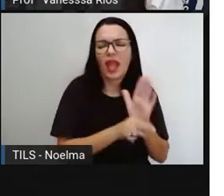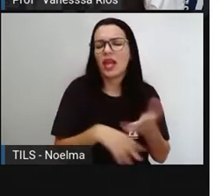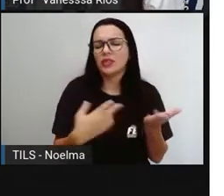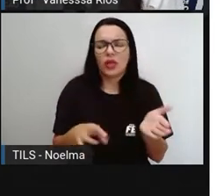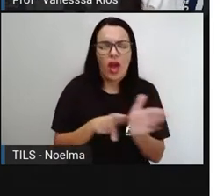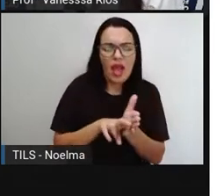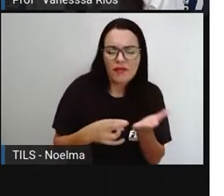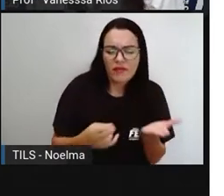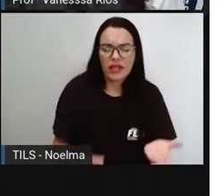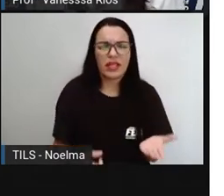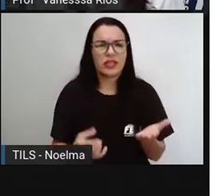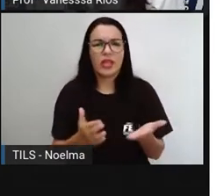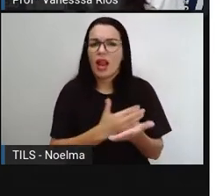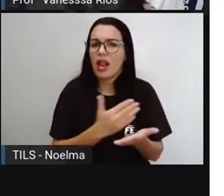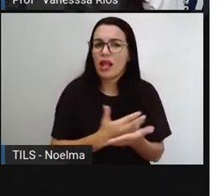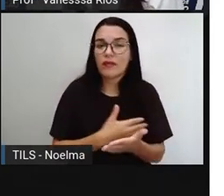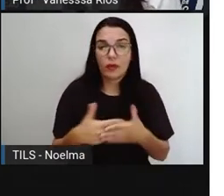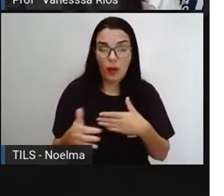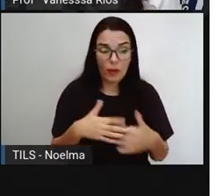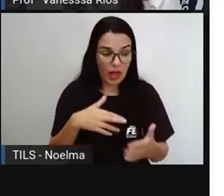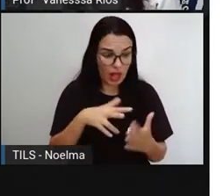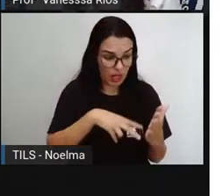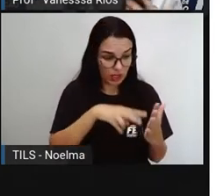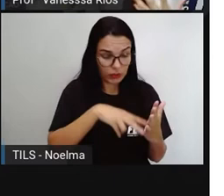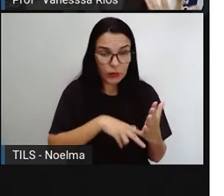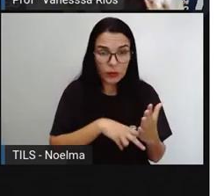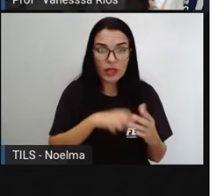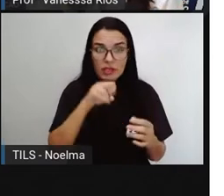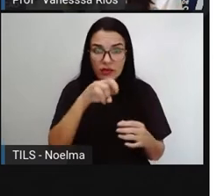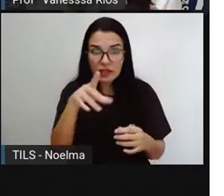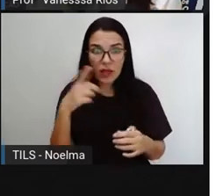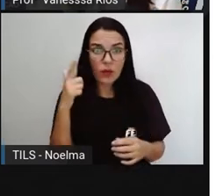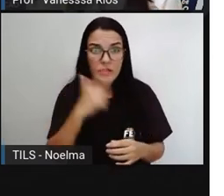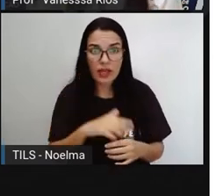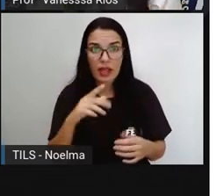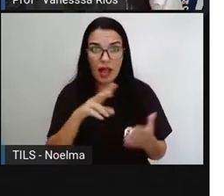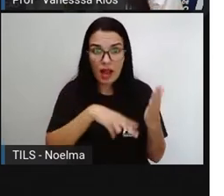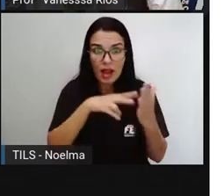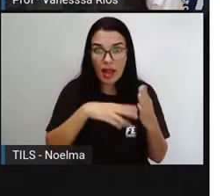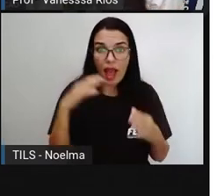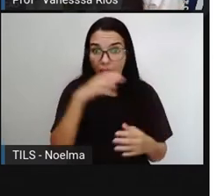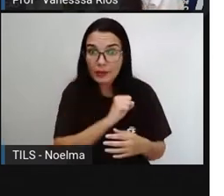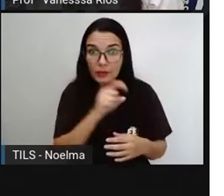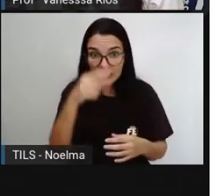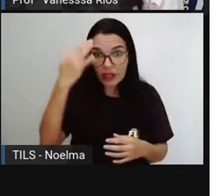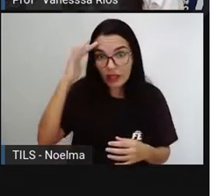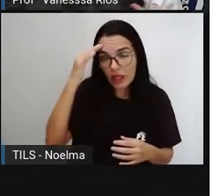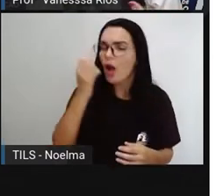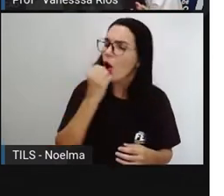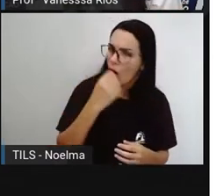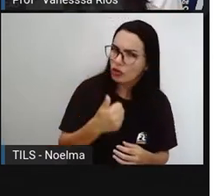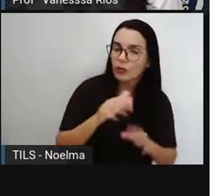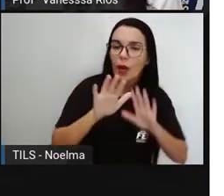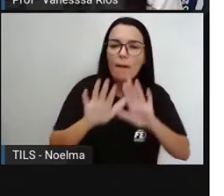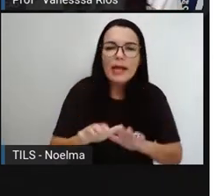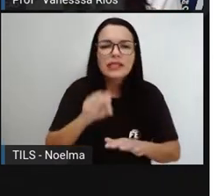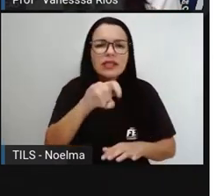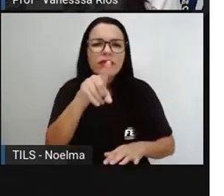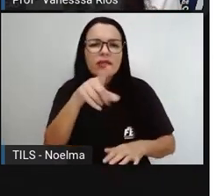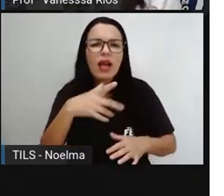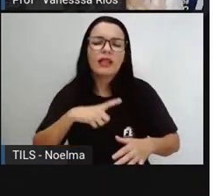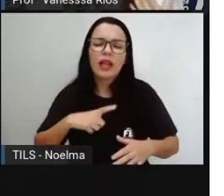daquilo que está escrito. Então se você consegue ler rápido e entender, ótimo. Mas se você tem um ritmo